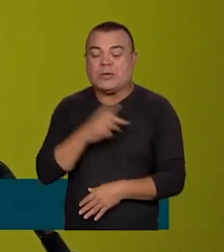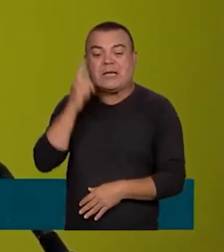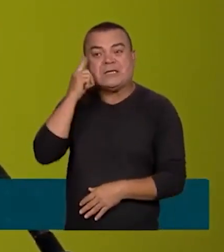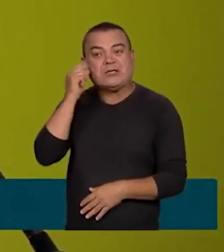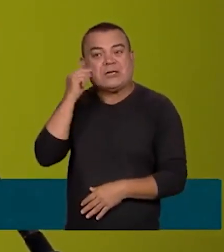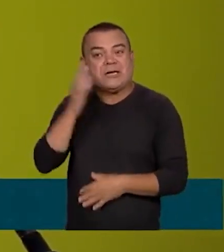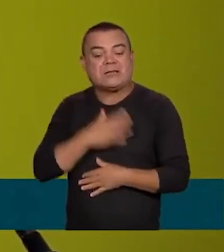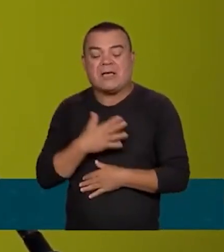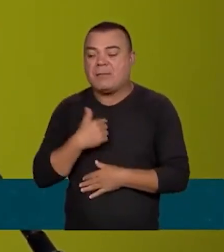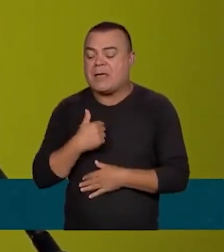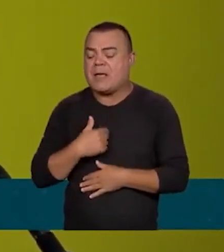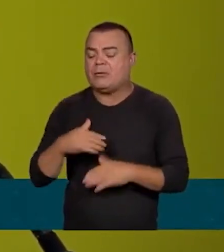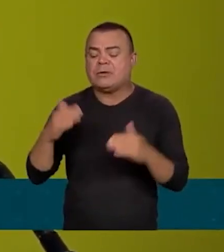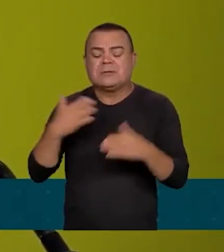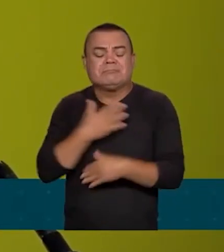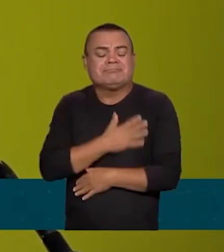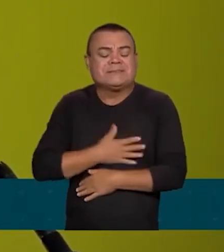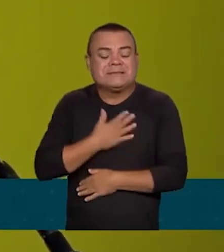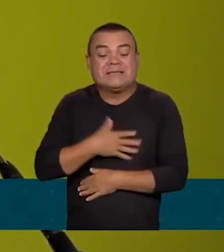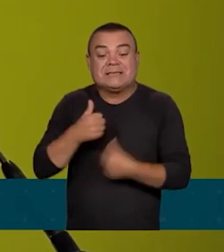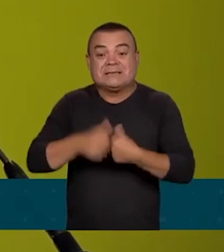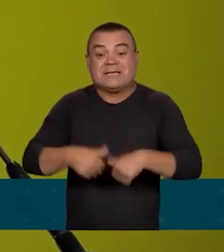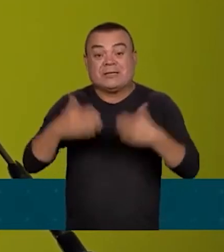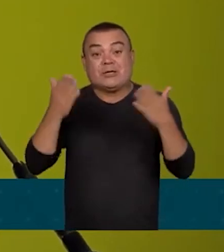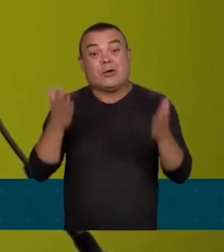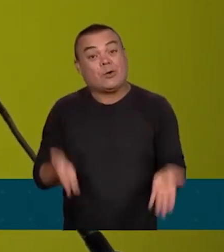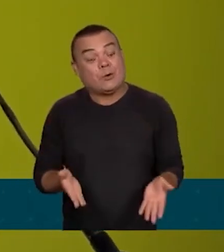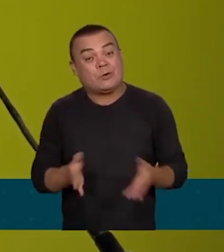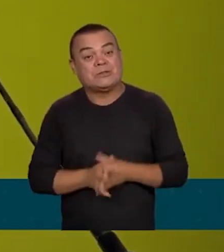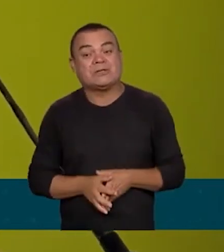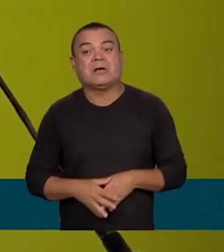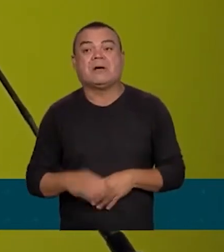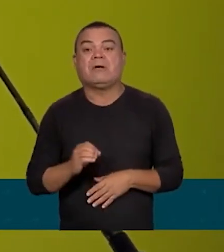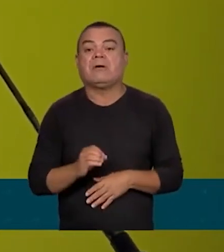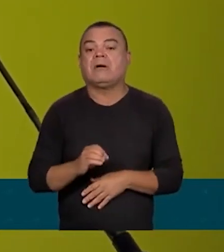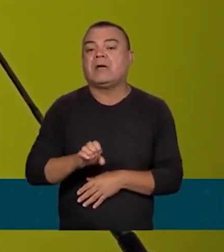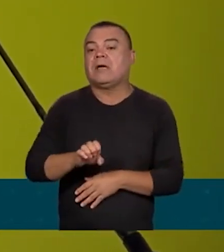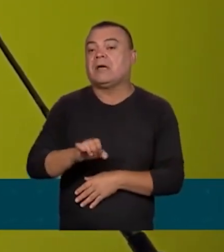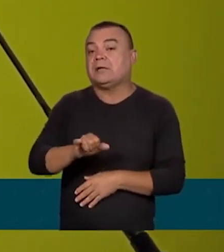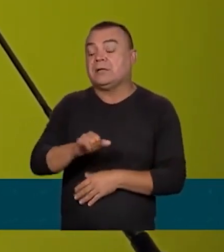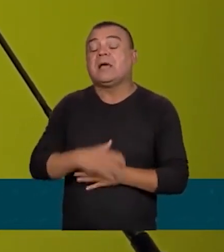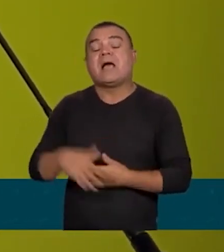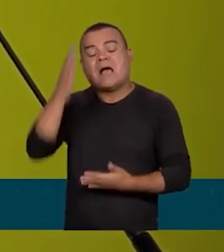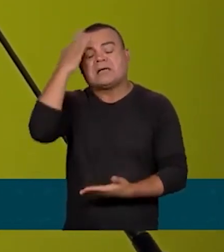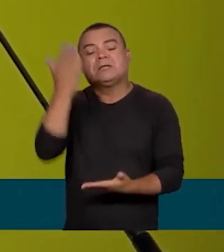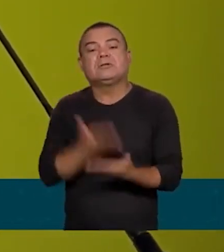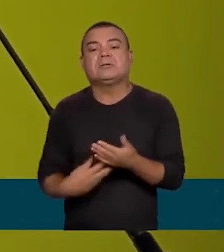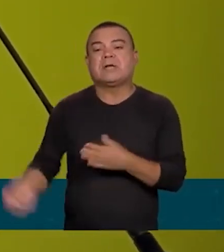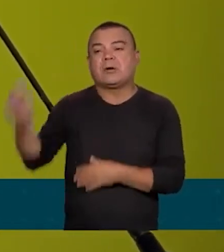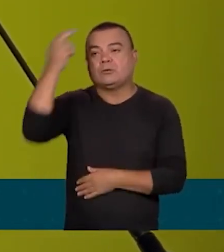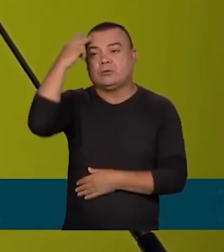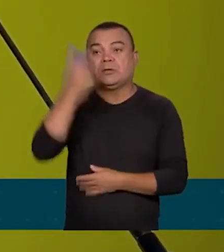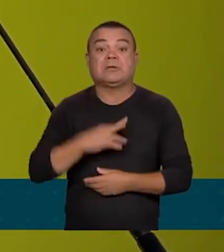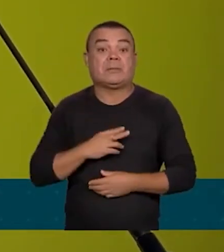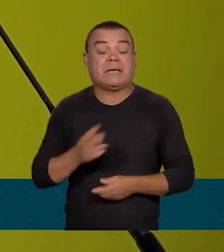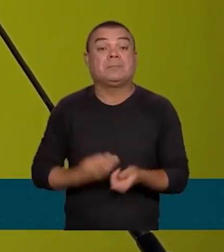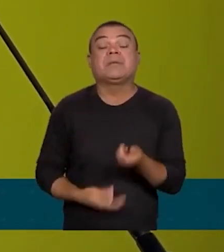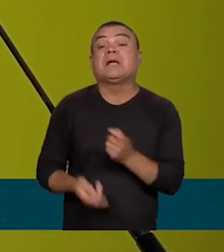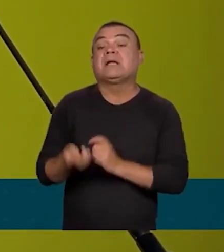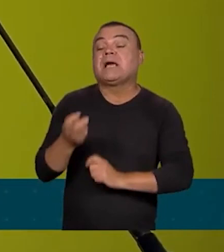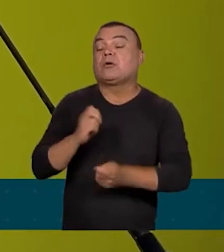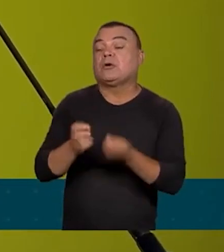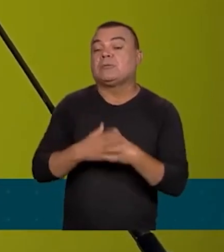Para mim é um grande prazer e um privilégio estar aqui hoje. A OEI acredita na cultura e na economia criativa como uma ferramenta de